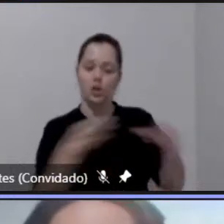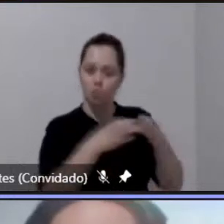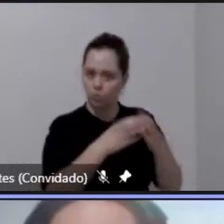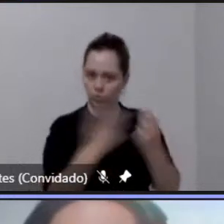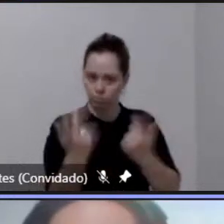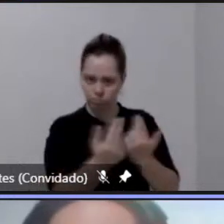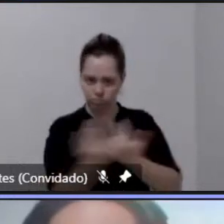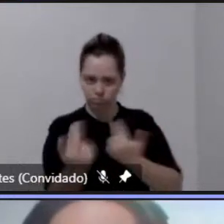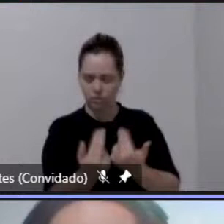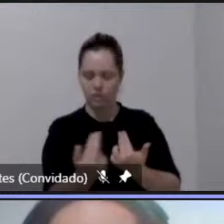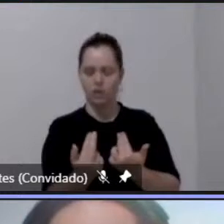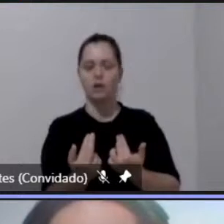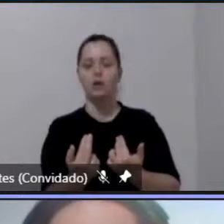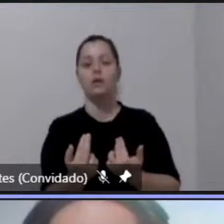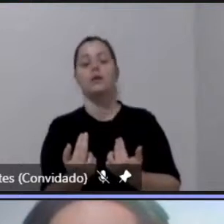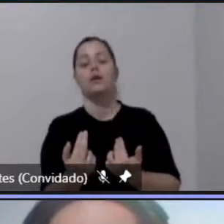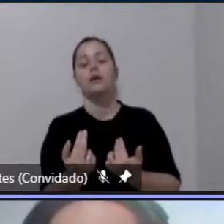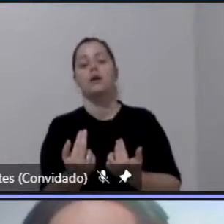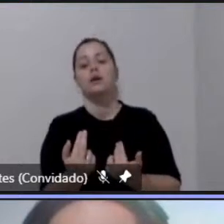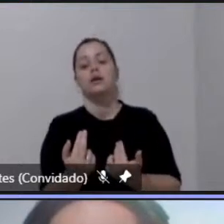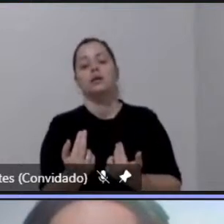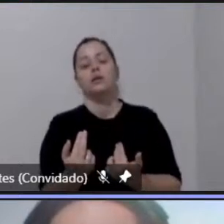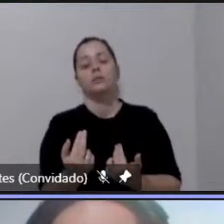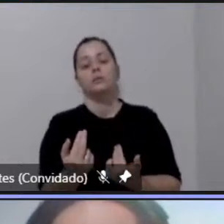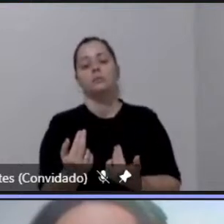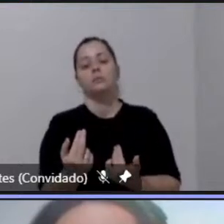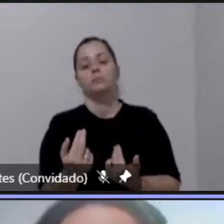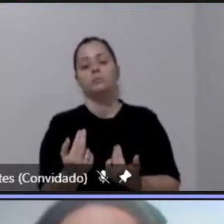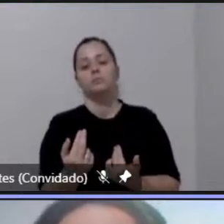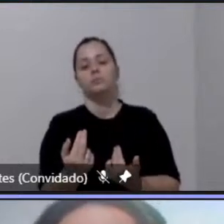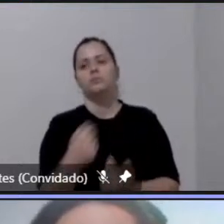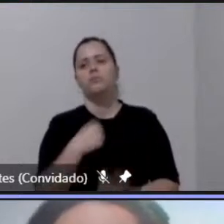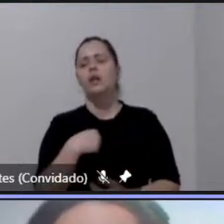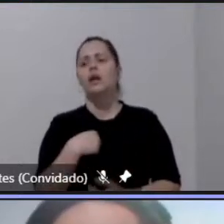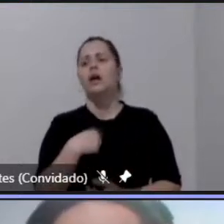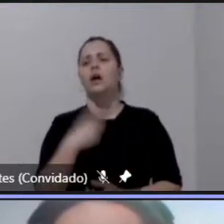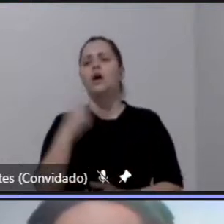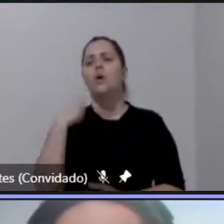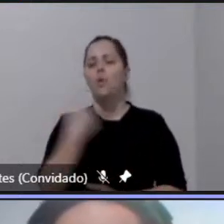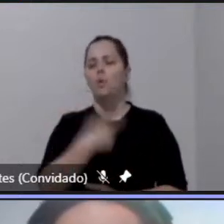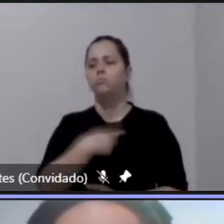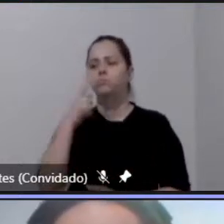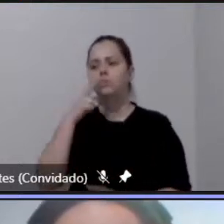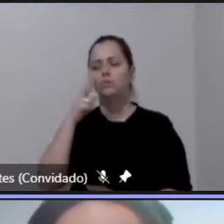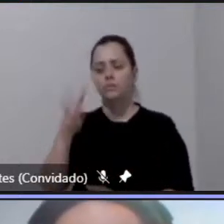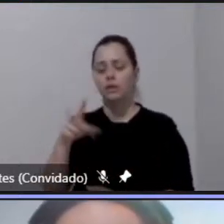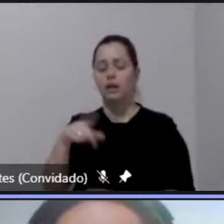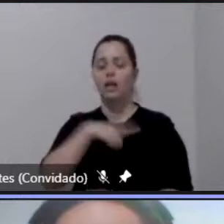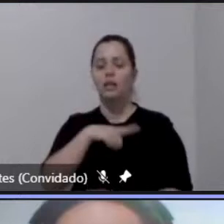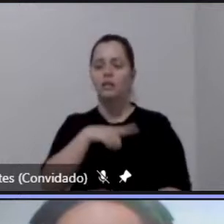e é a gente vê que há uma uma bastante